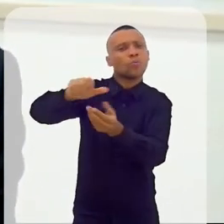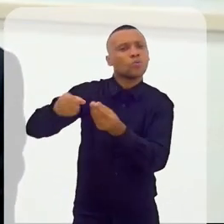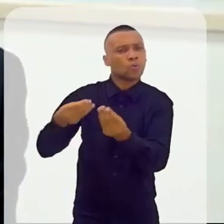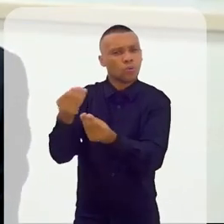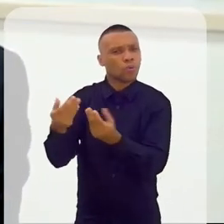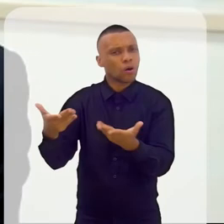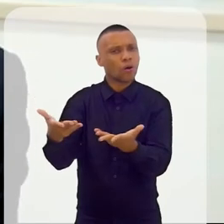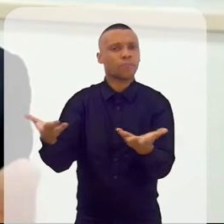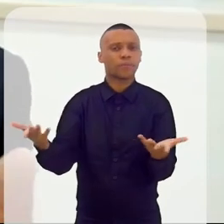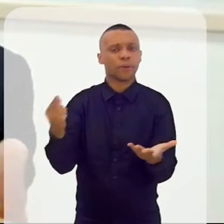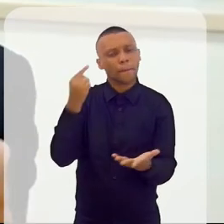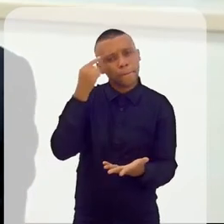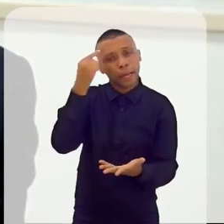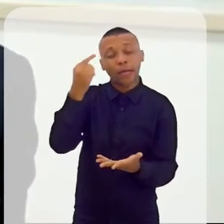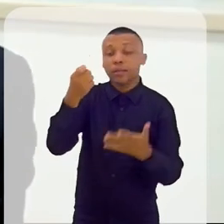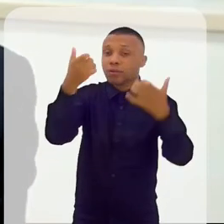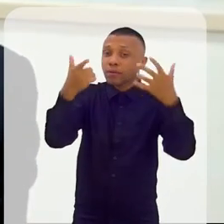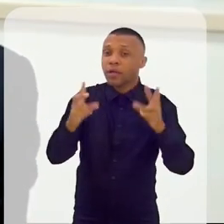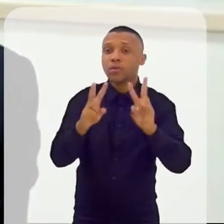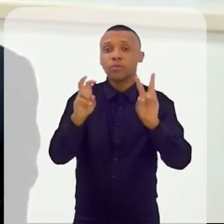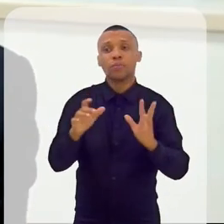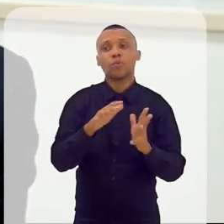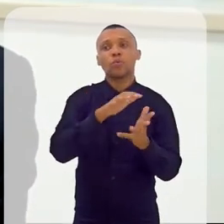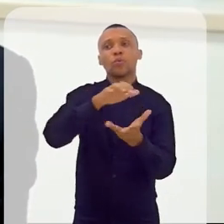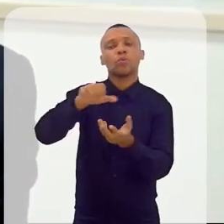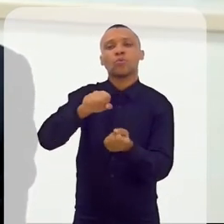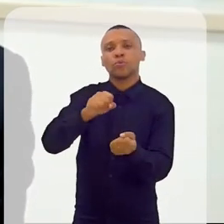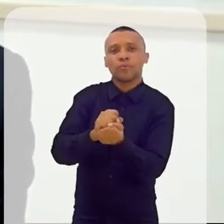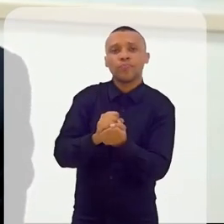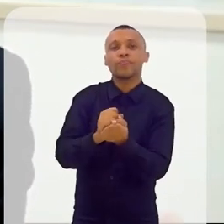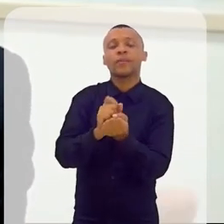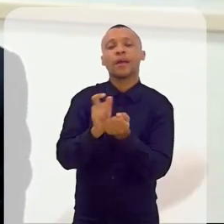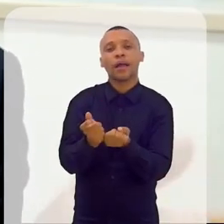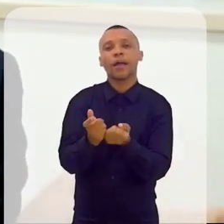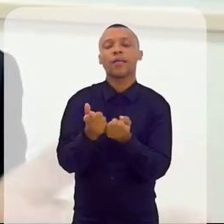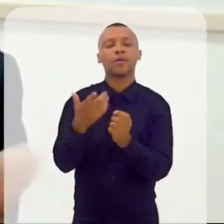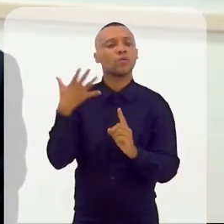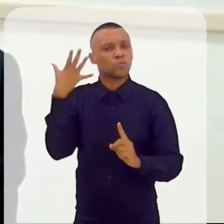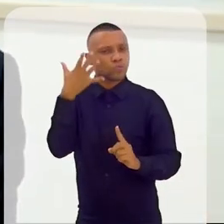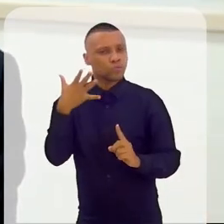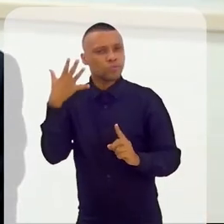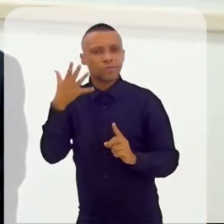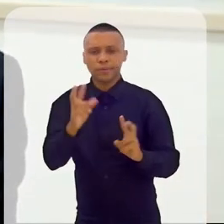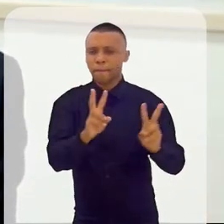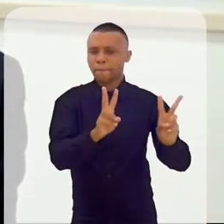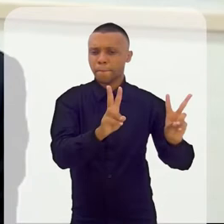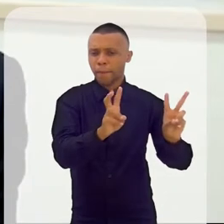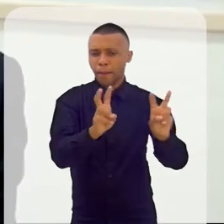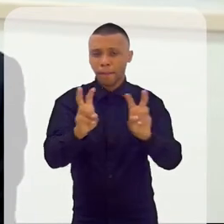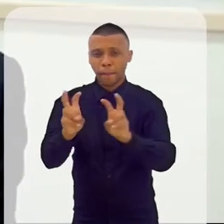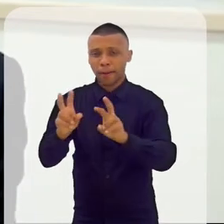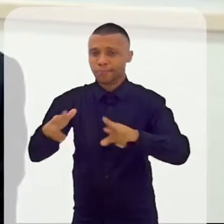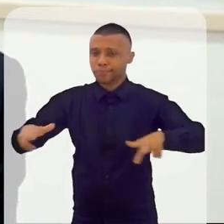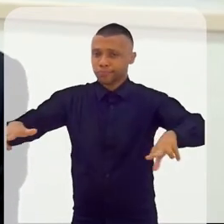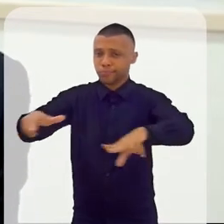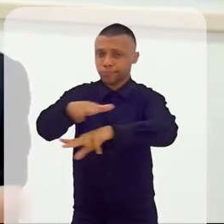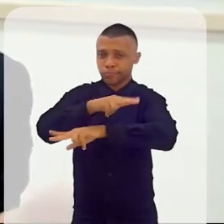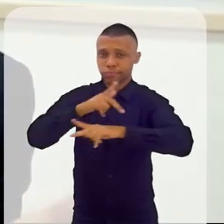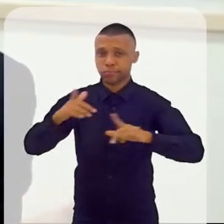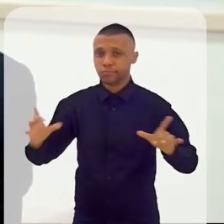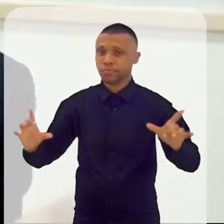Pensem nisso. Então, falar de sustentabilidade é falar transversal, independente da iniciativa